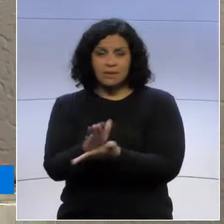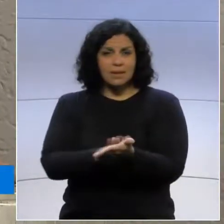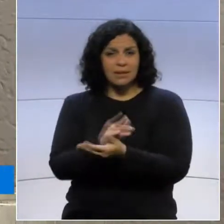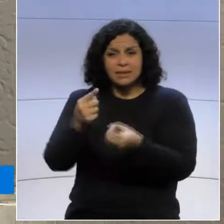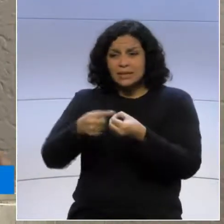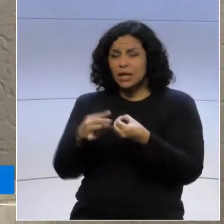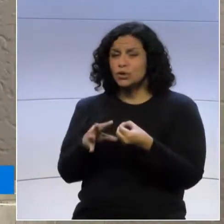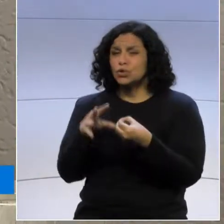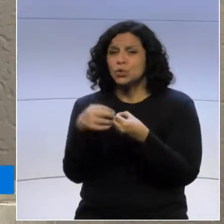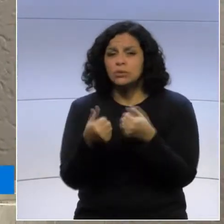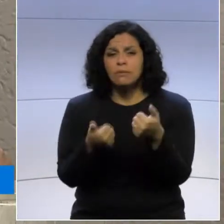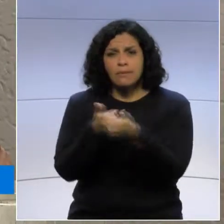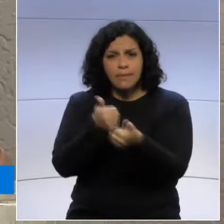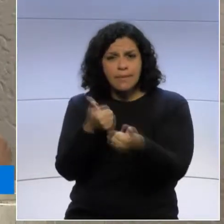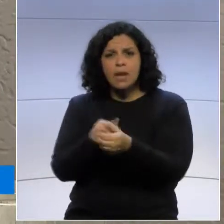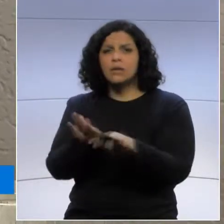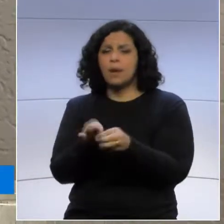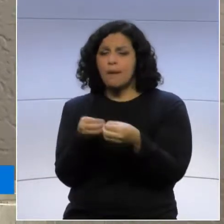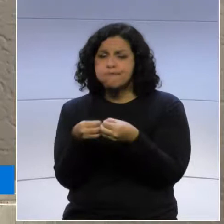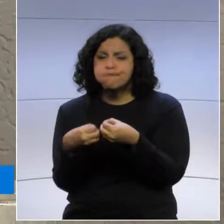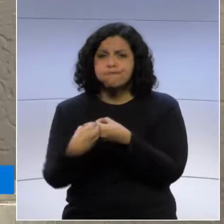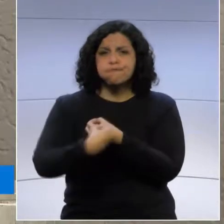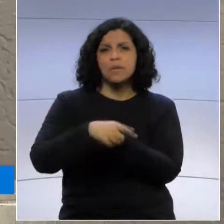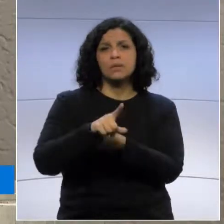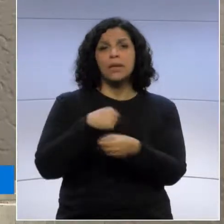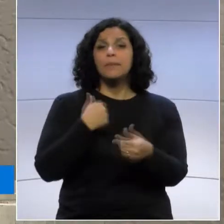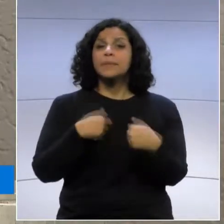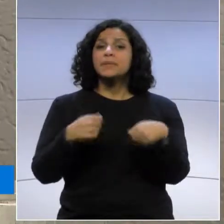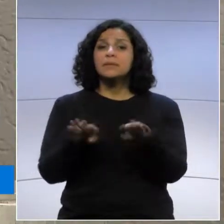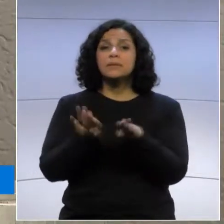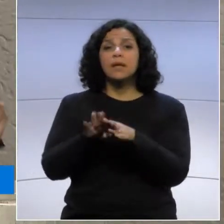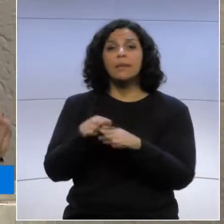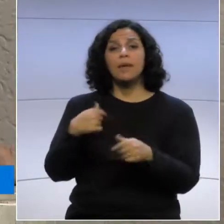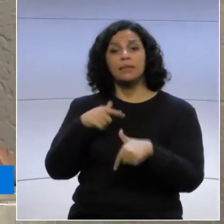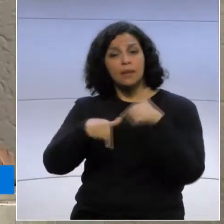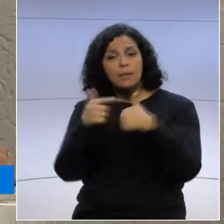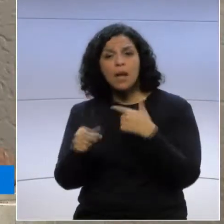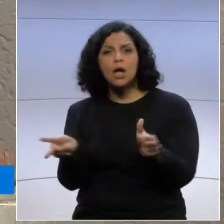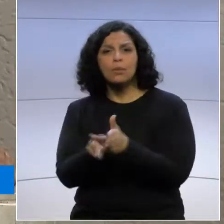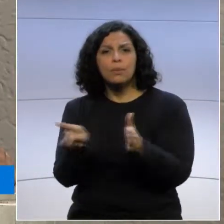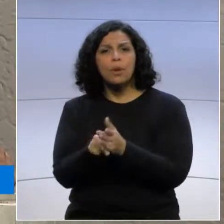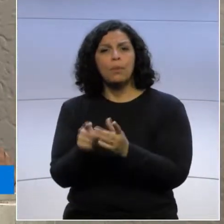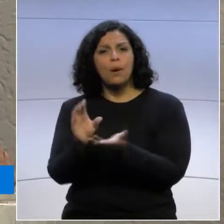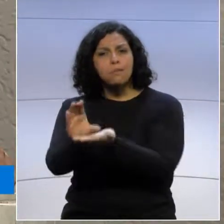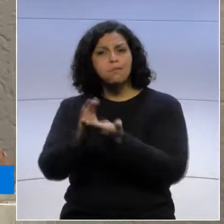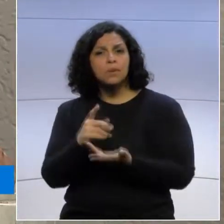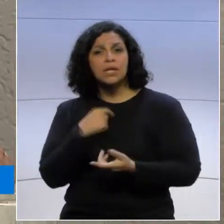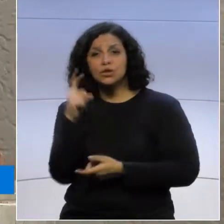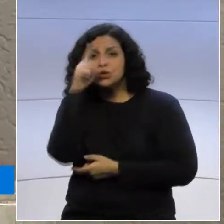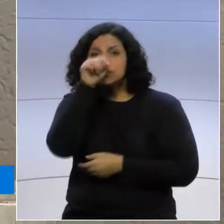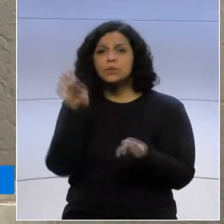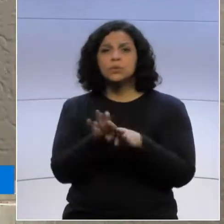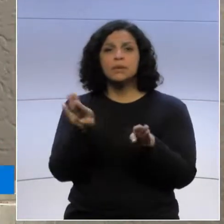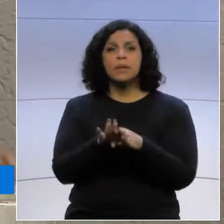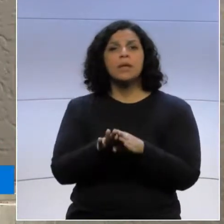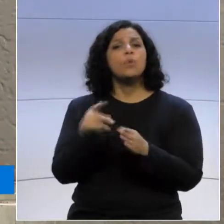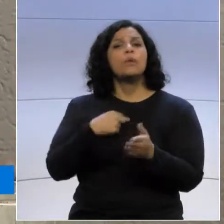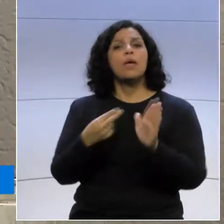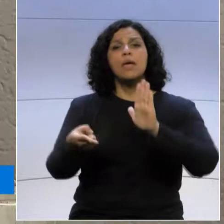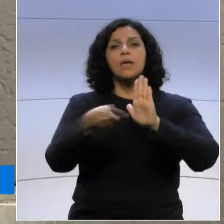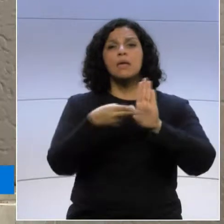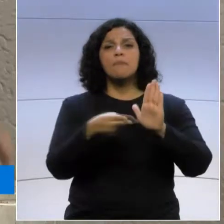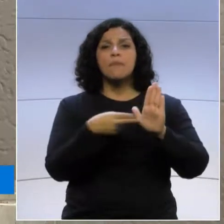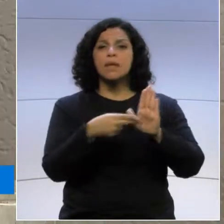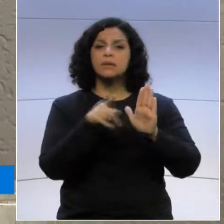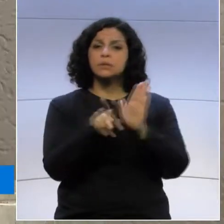Biporã e todas as cidades ali em volta, que carecem de recursos próprios, e ficam com dificuldades até de conseguir emendas parlamentares para o seu